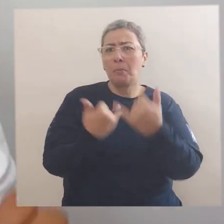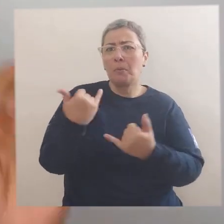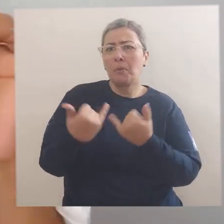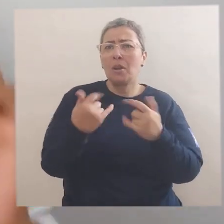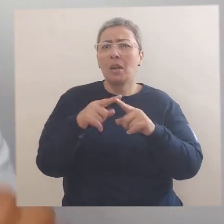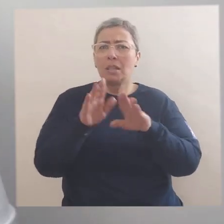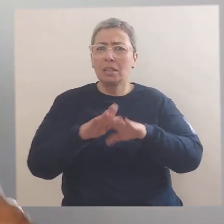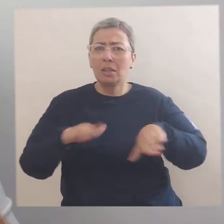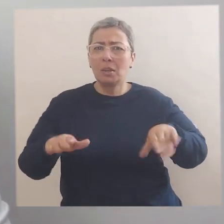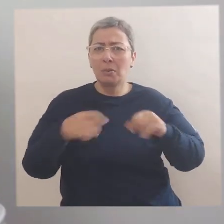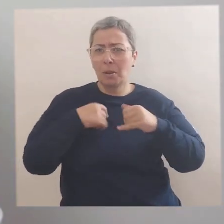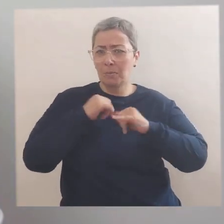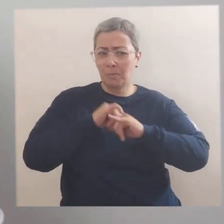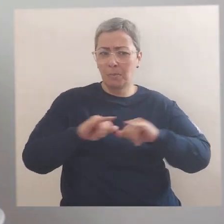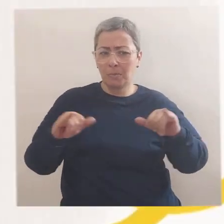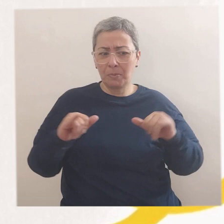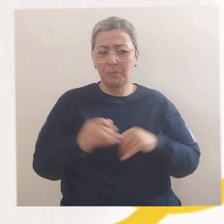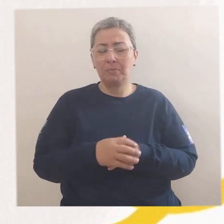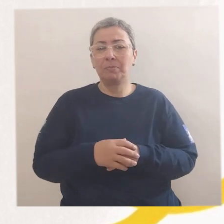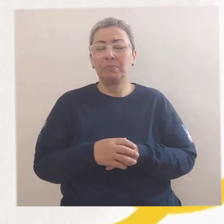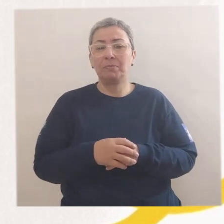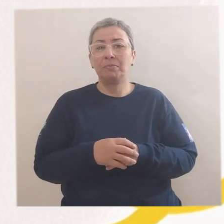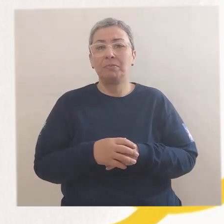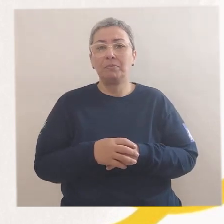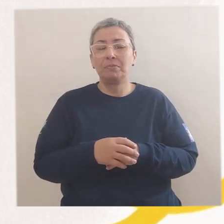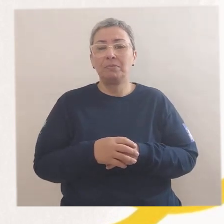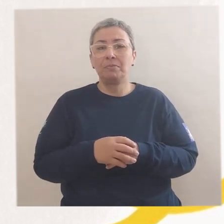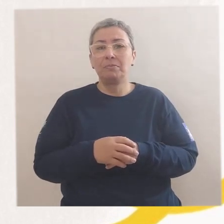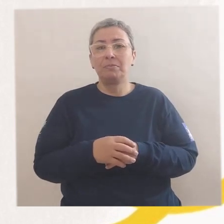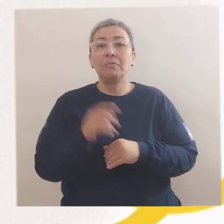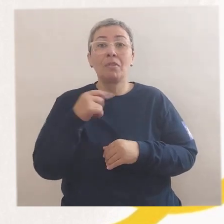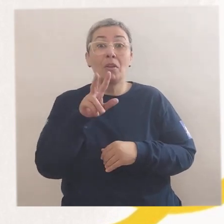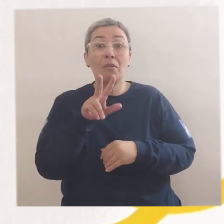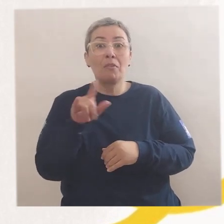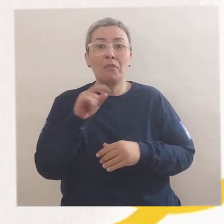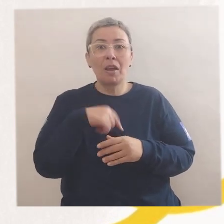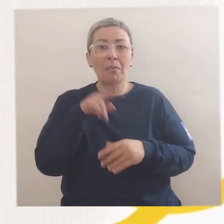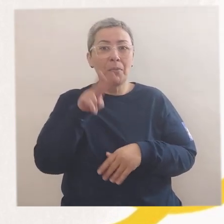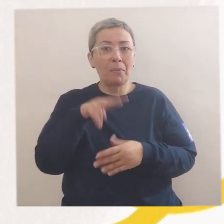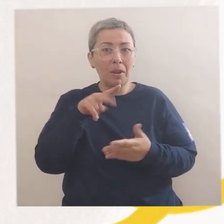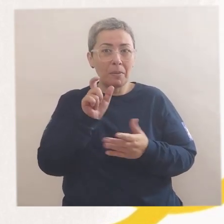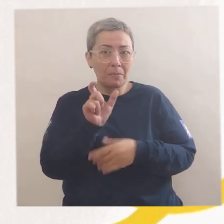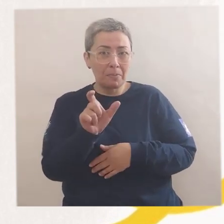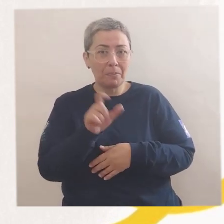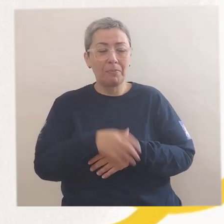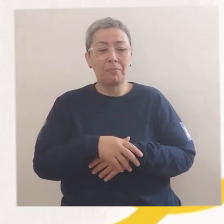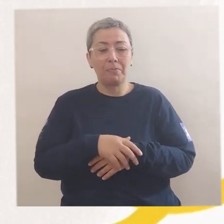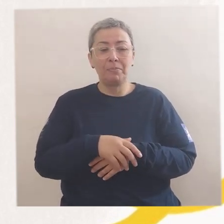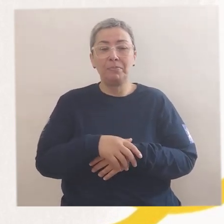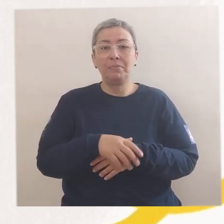brincadeiras que as crianças disseram. Vamos ver essas palavras.